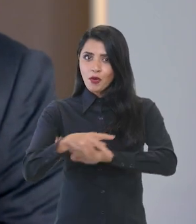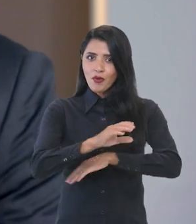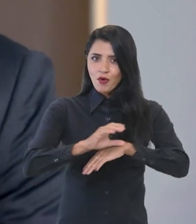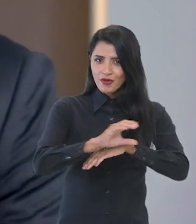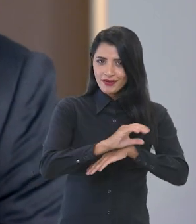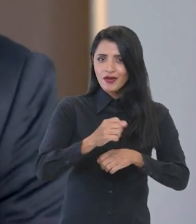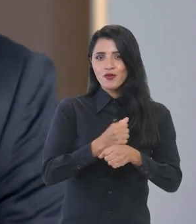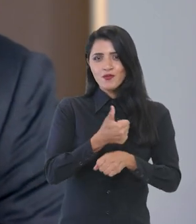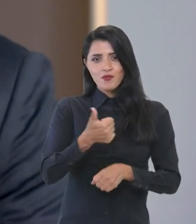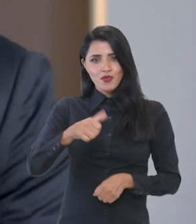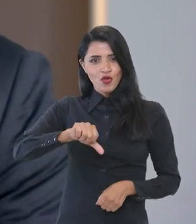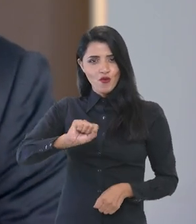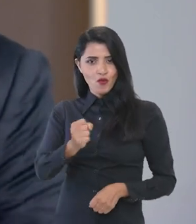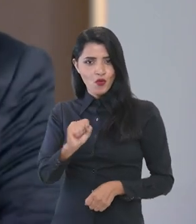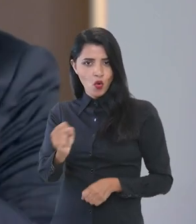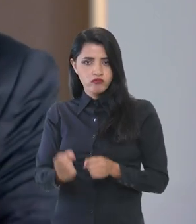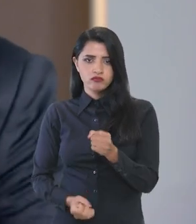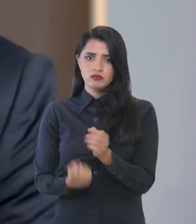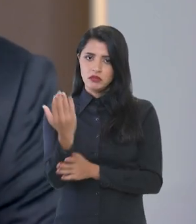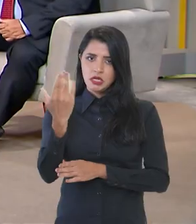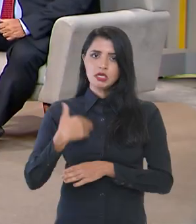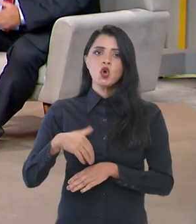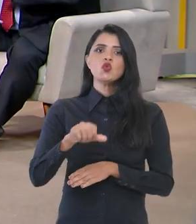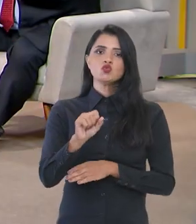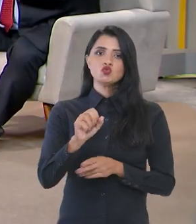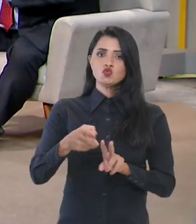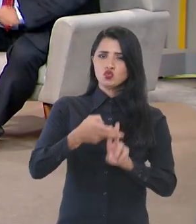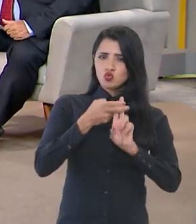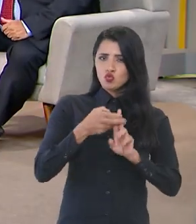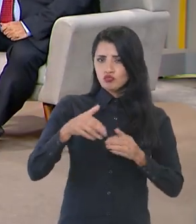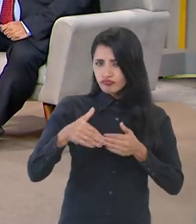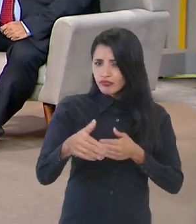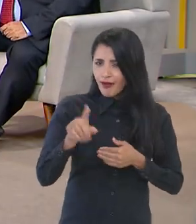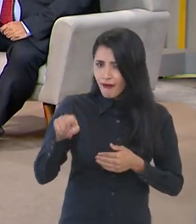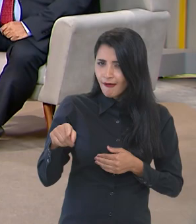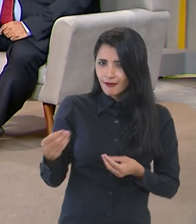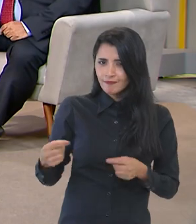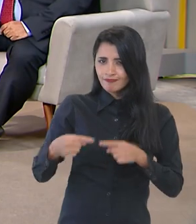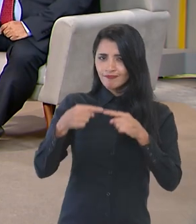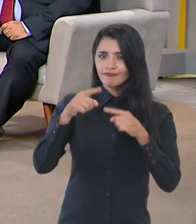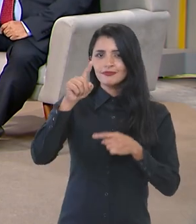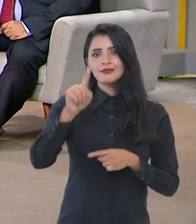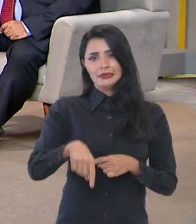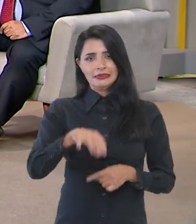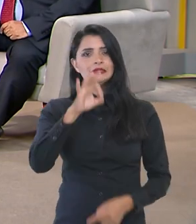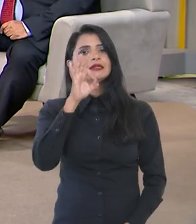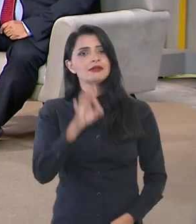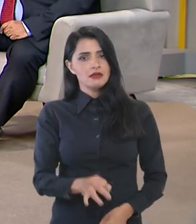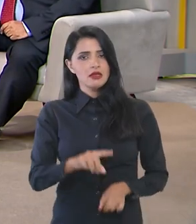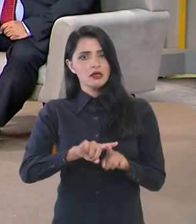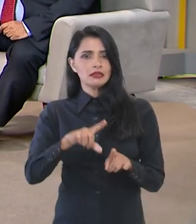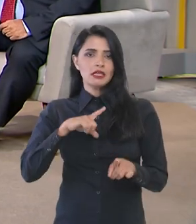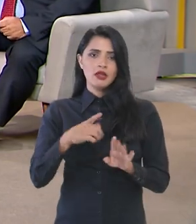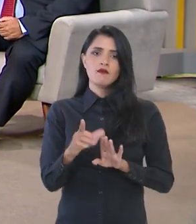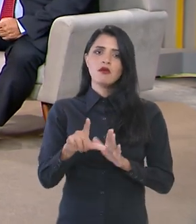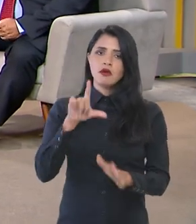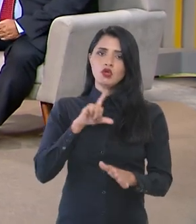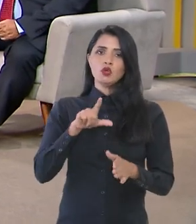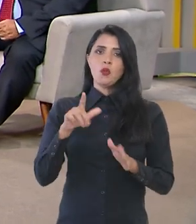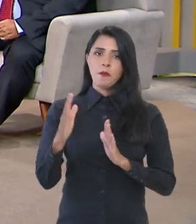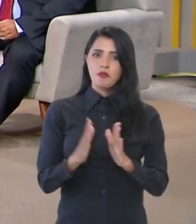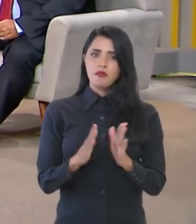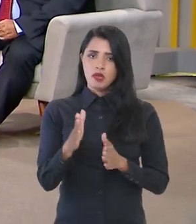Constituição de 1988, a criação do SUS é por aí, secretário? Com certeza, né? Nós tivemos um período